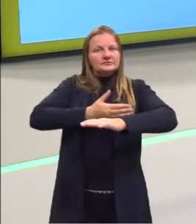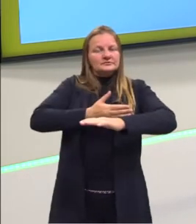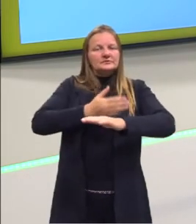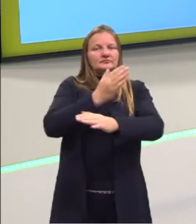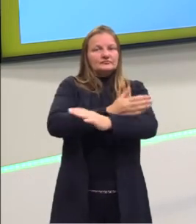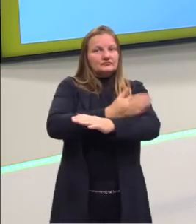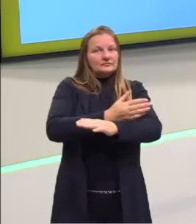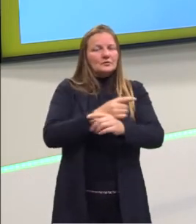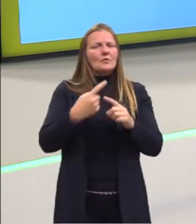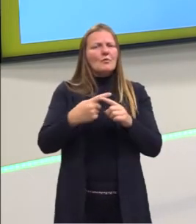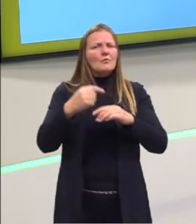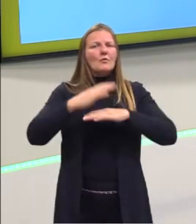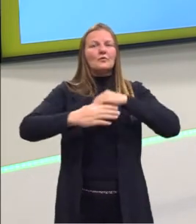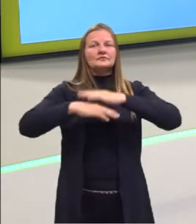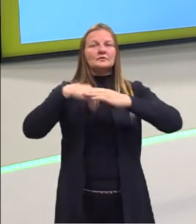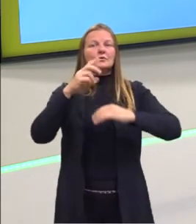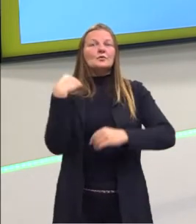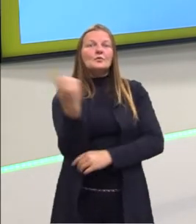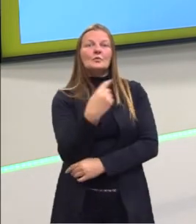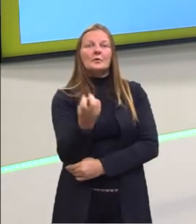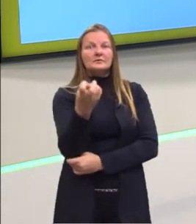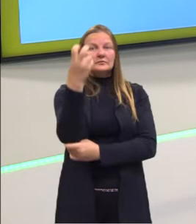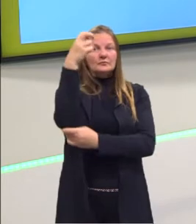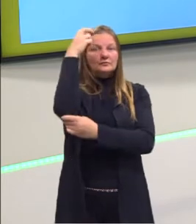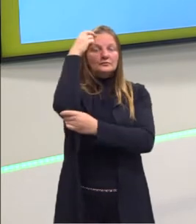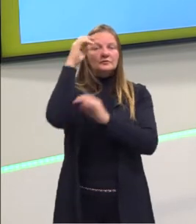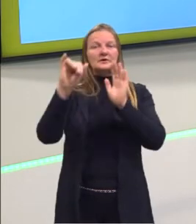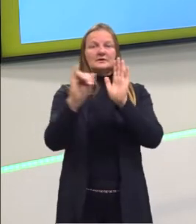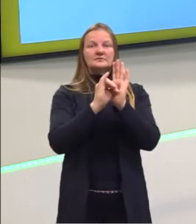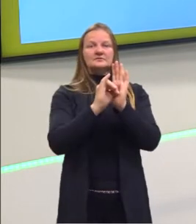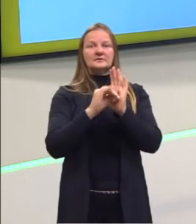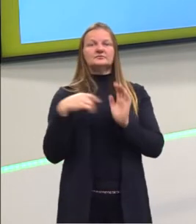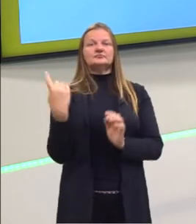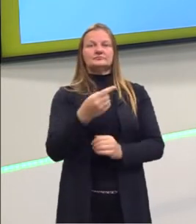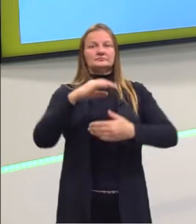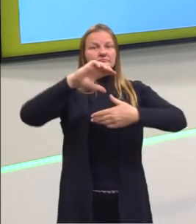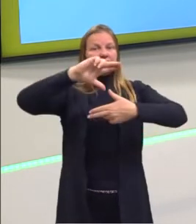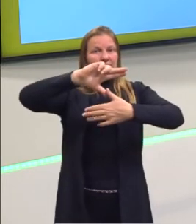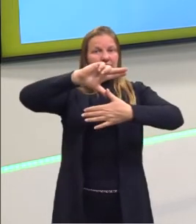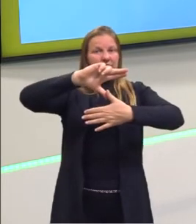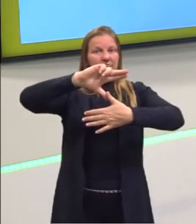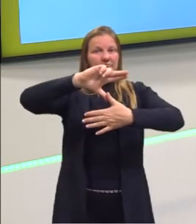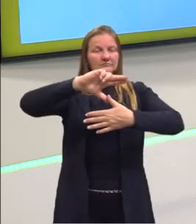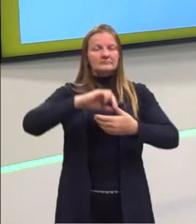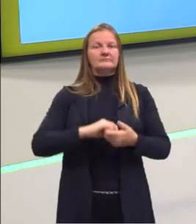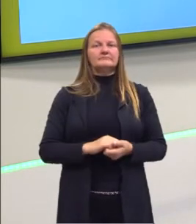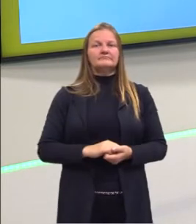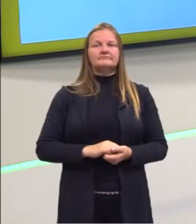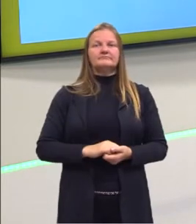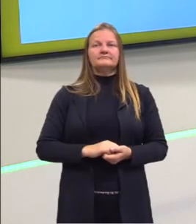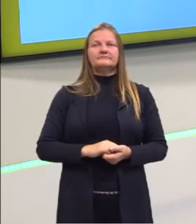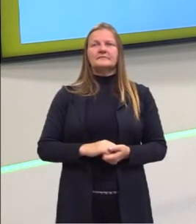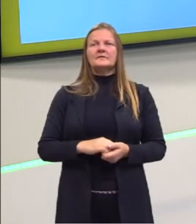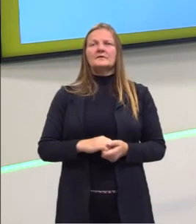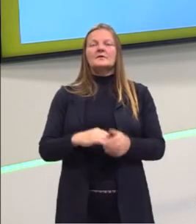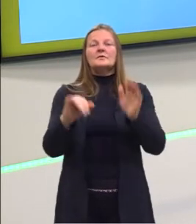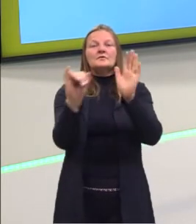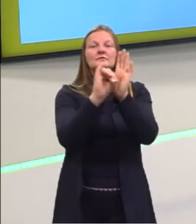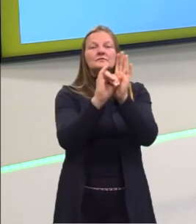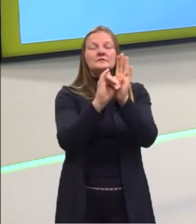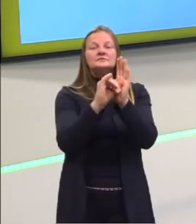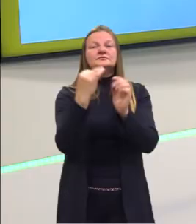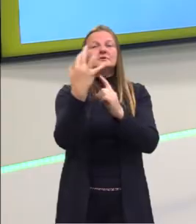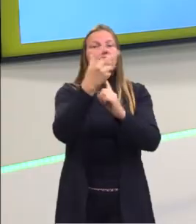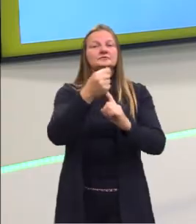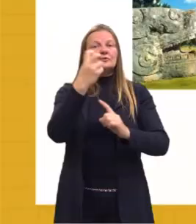construção da nossa cultura, da nossa identidade artística e cultural. Então, vamos lá, para a gente